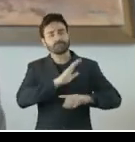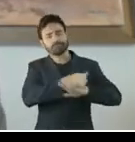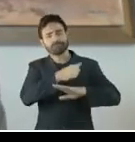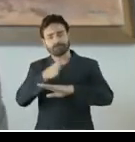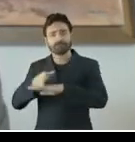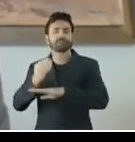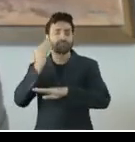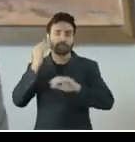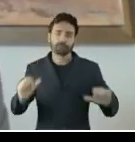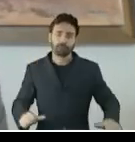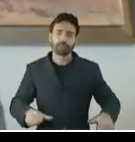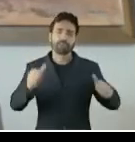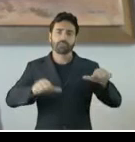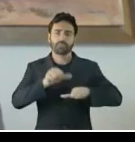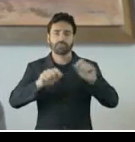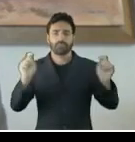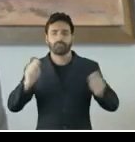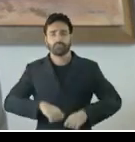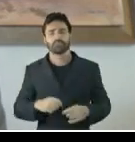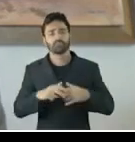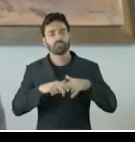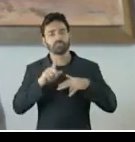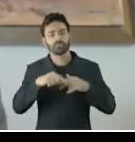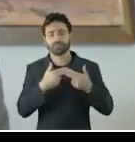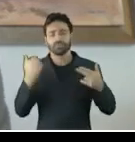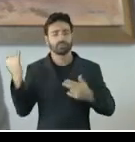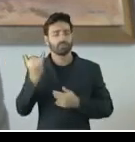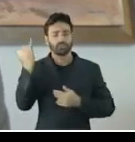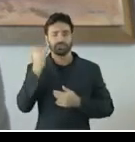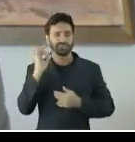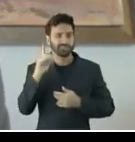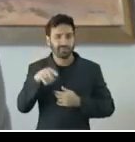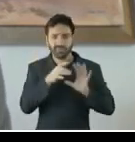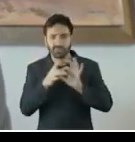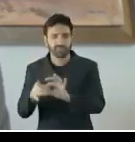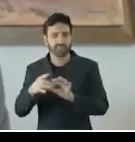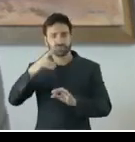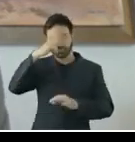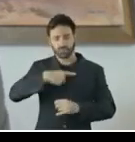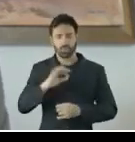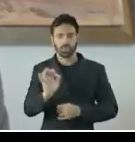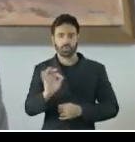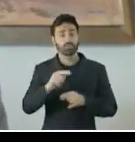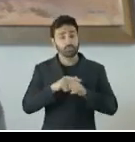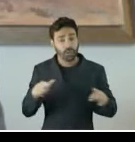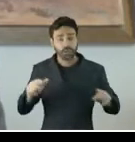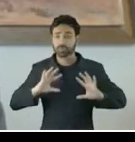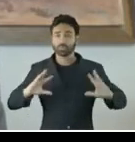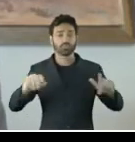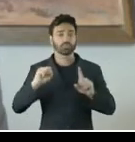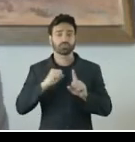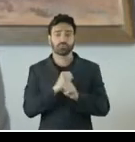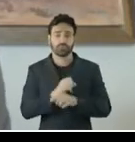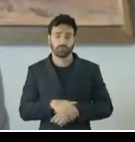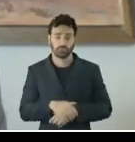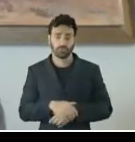a sua melhoria. Sem dúvida, trata-se de questão relevante, não só do ponto de vista individual, mas também social, razão pela qual